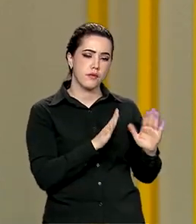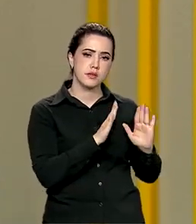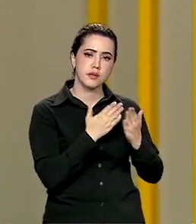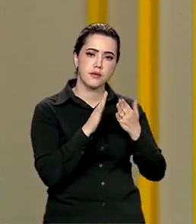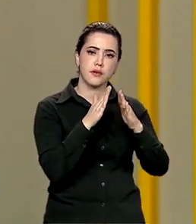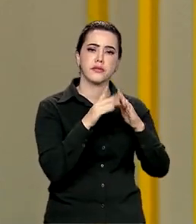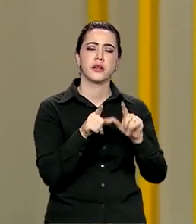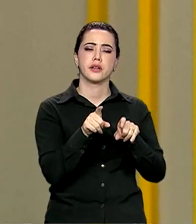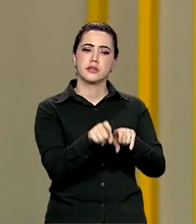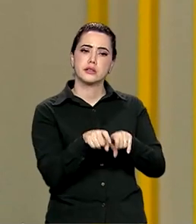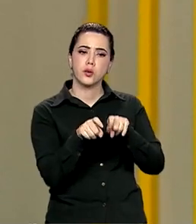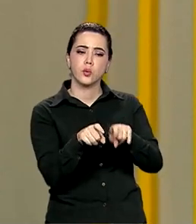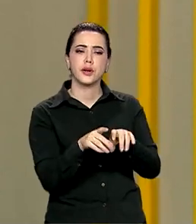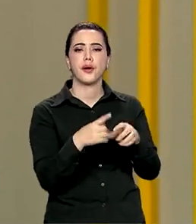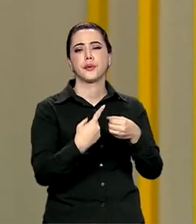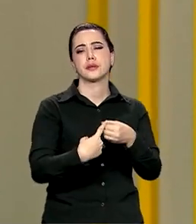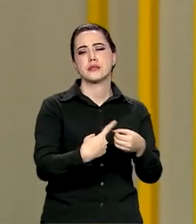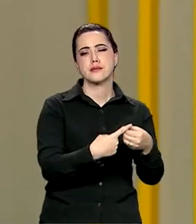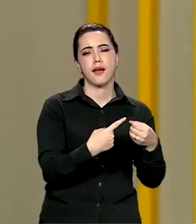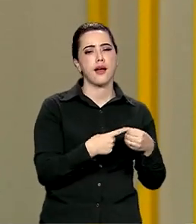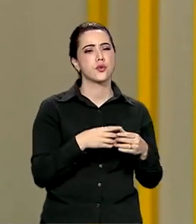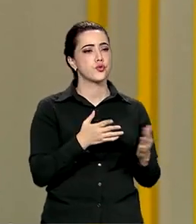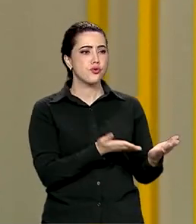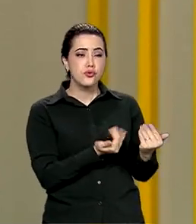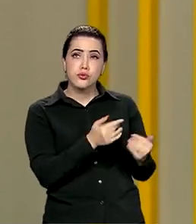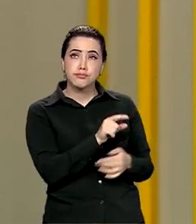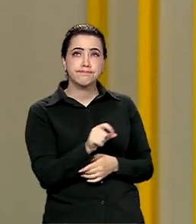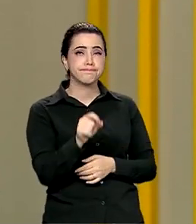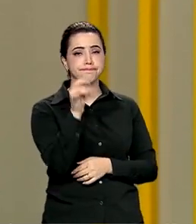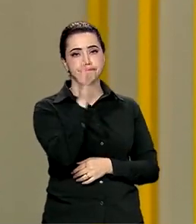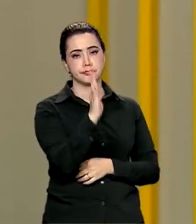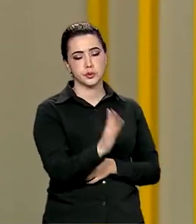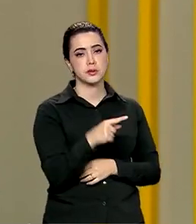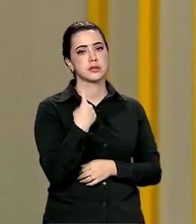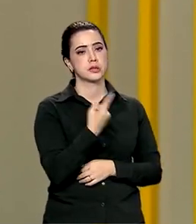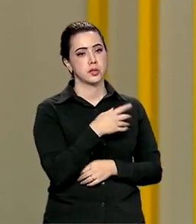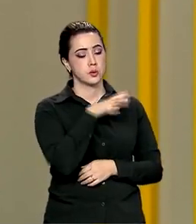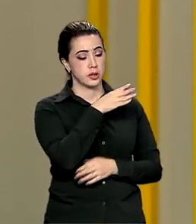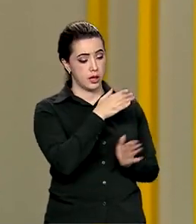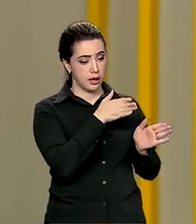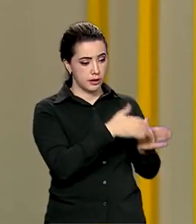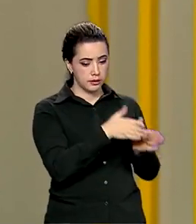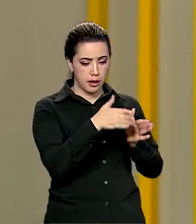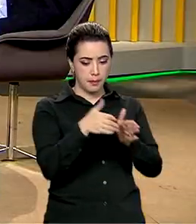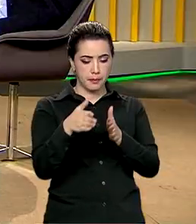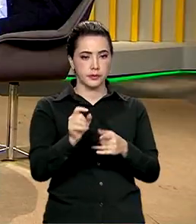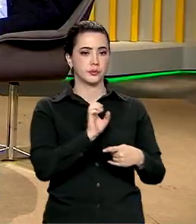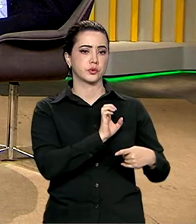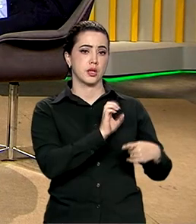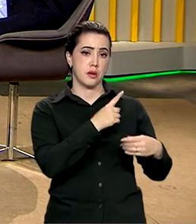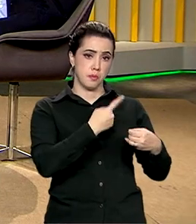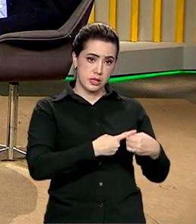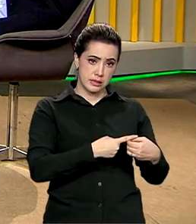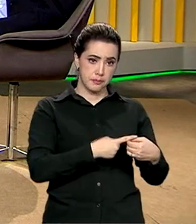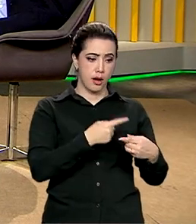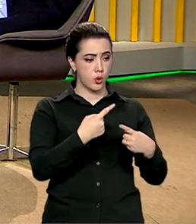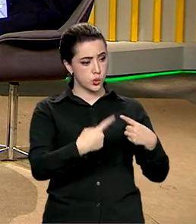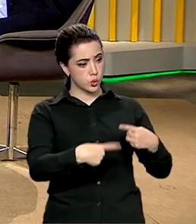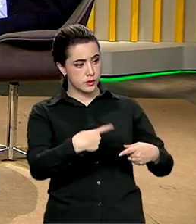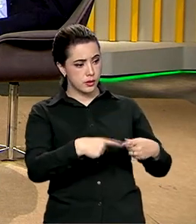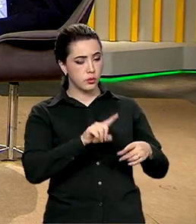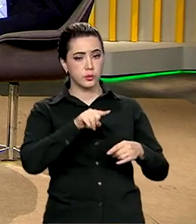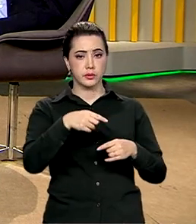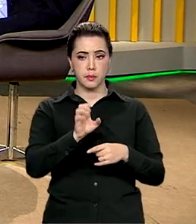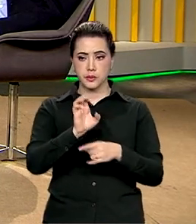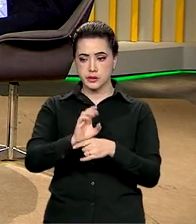espaços. Então, convencionamos que essa conferência vai ter suas etapas tradicionais municipais e estaduais, mas também vai ter essas